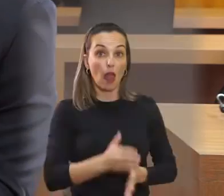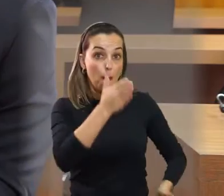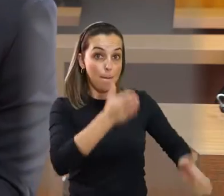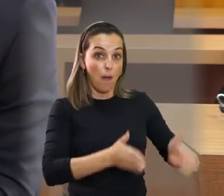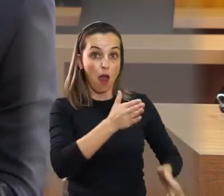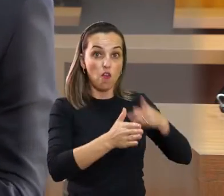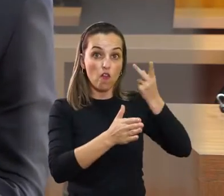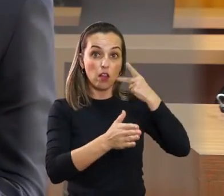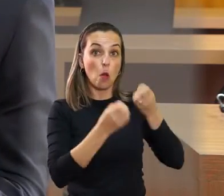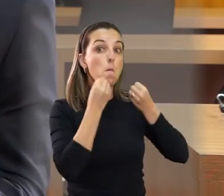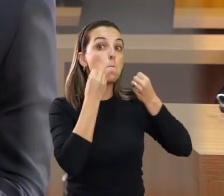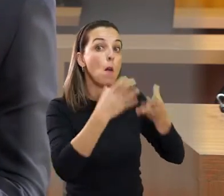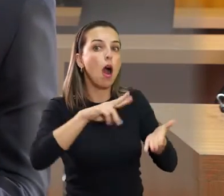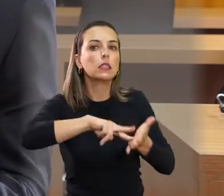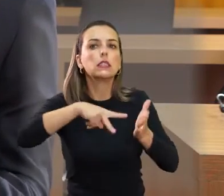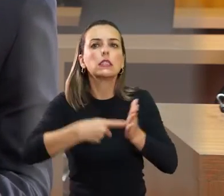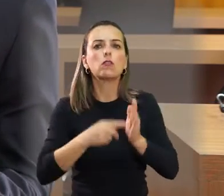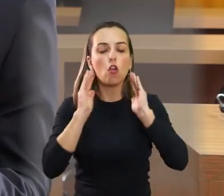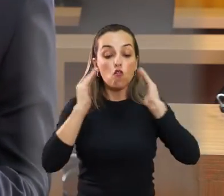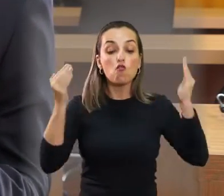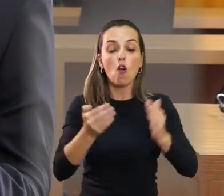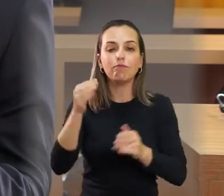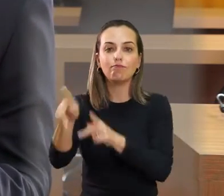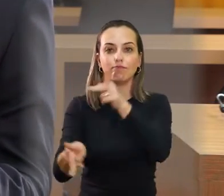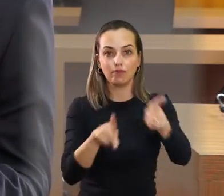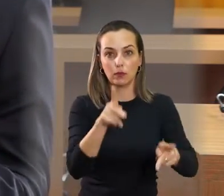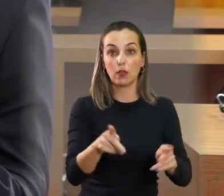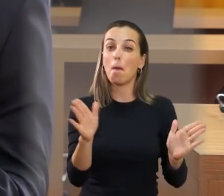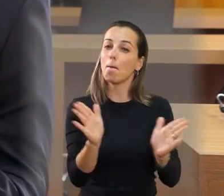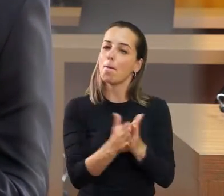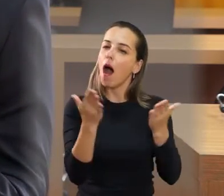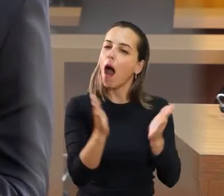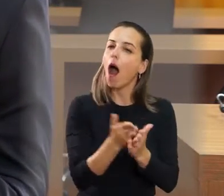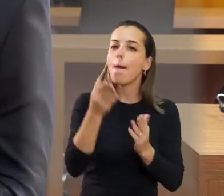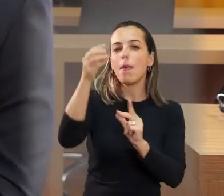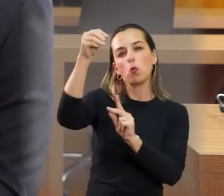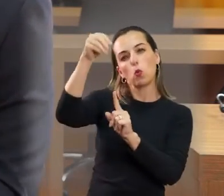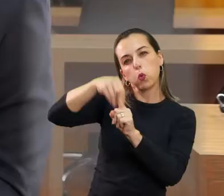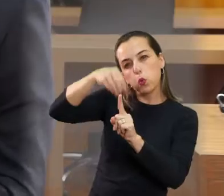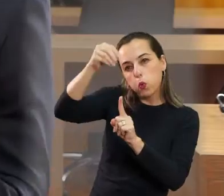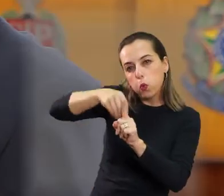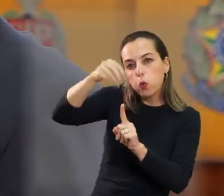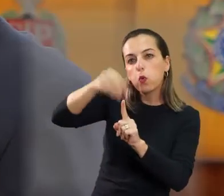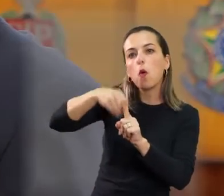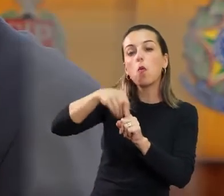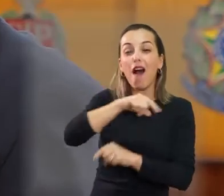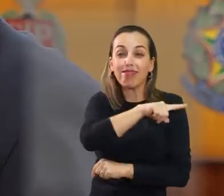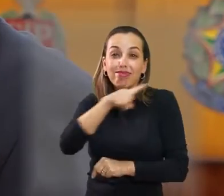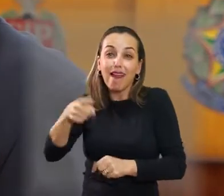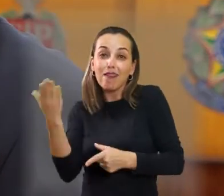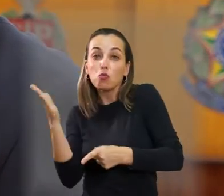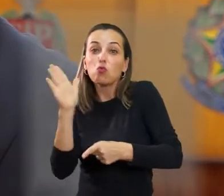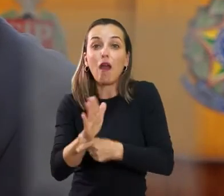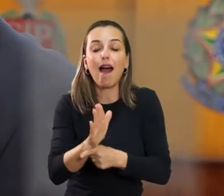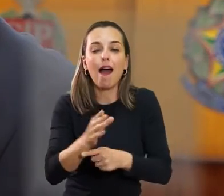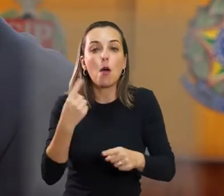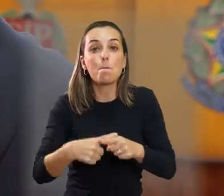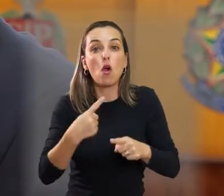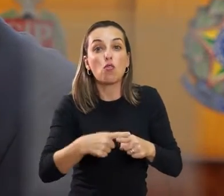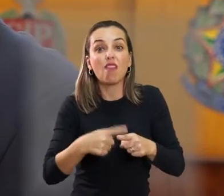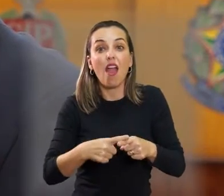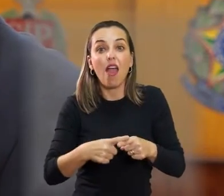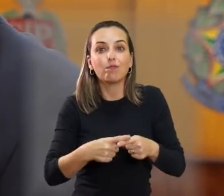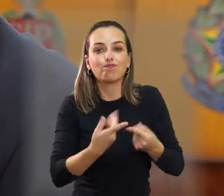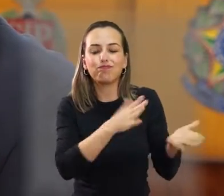Um bom mandato seria feito a favor da população mais cobre, dos menos assistidos.